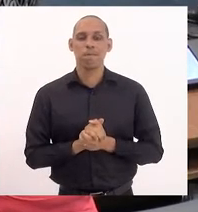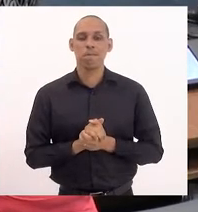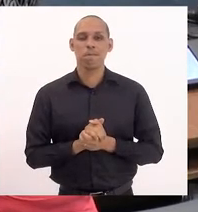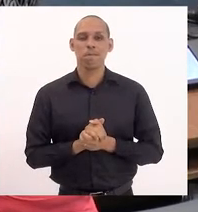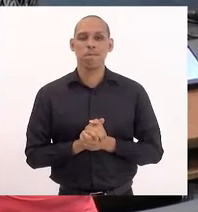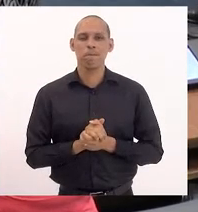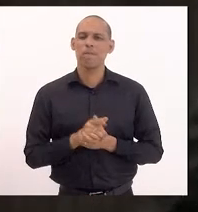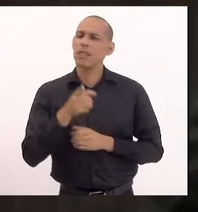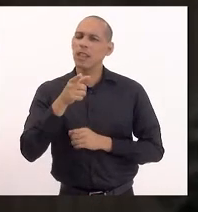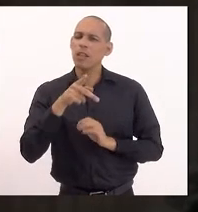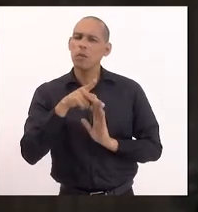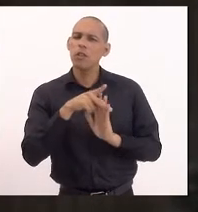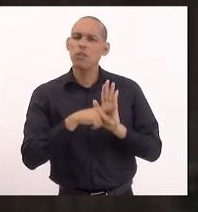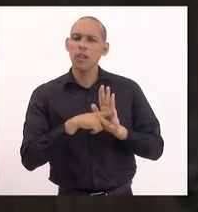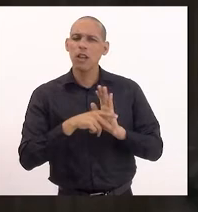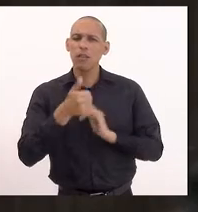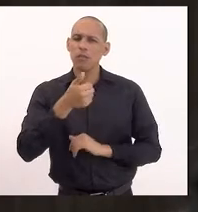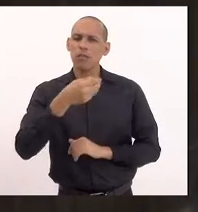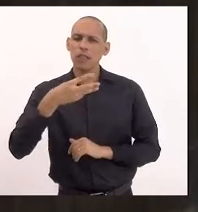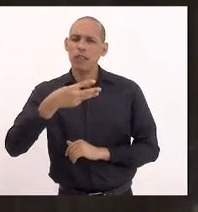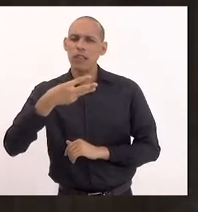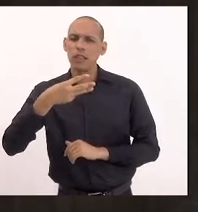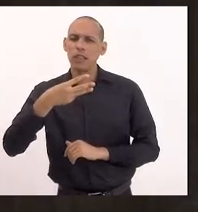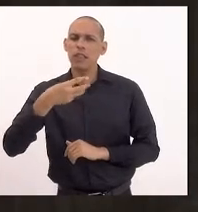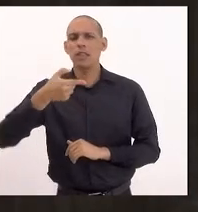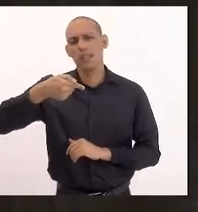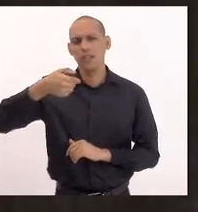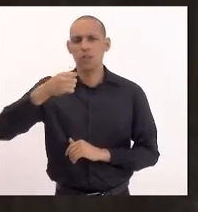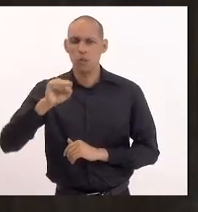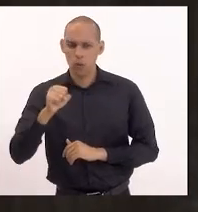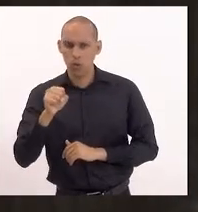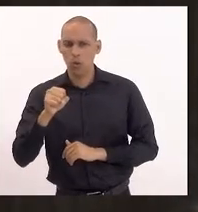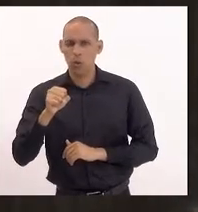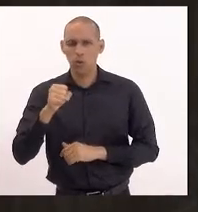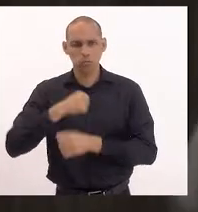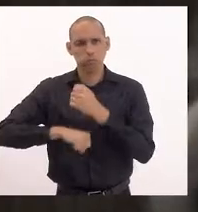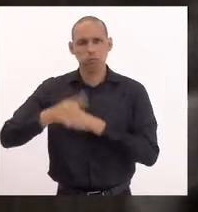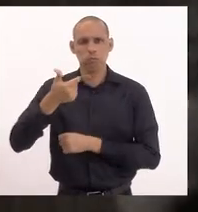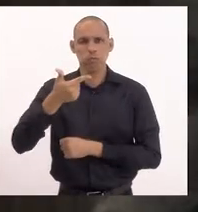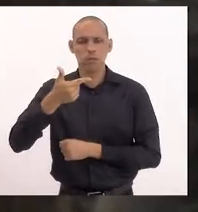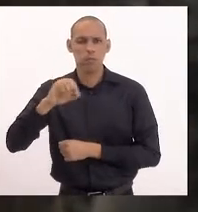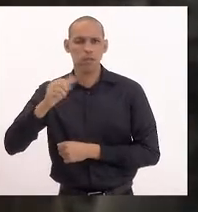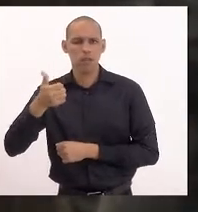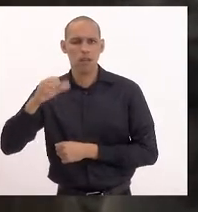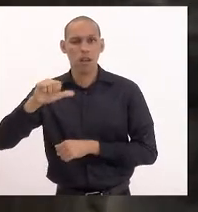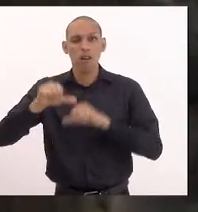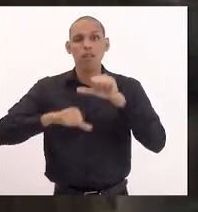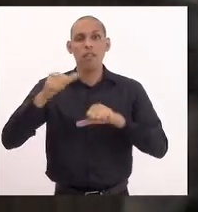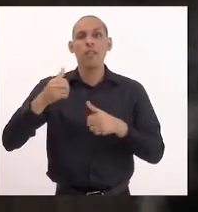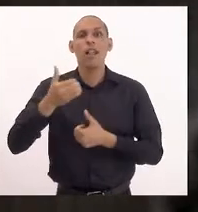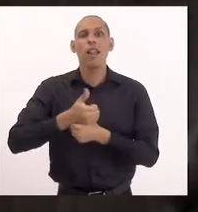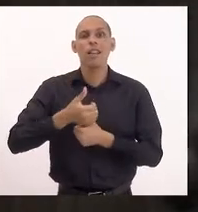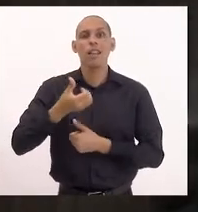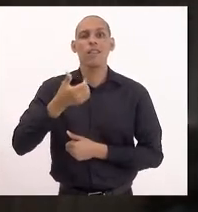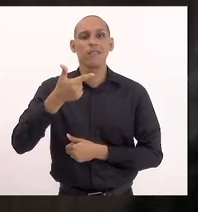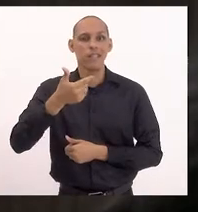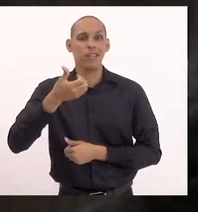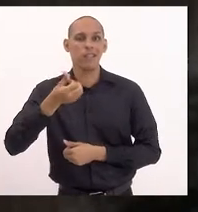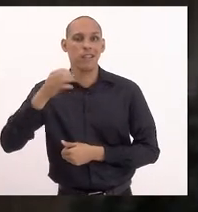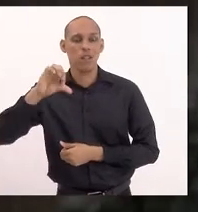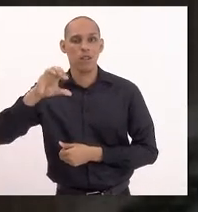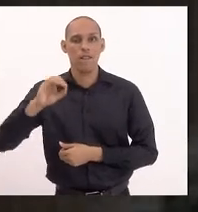esse projeto de lei 1378-2019, ele altera a lei 2690,